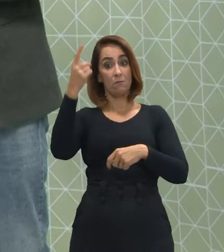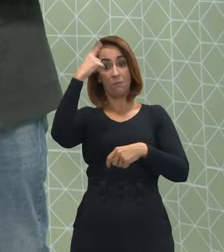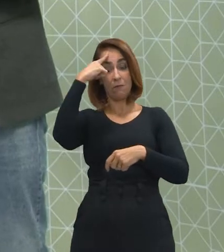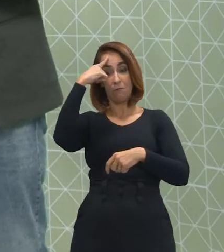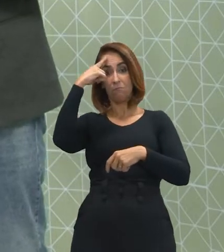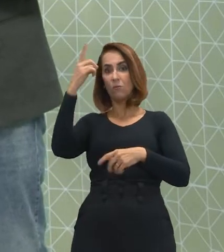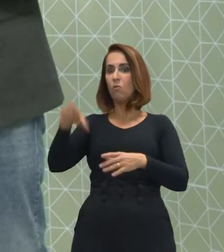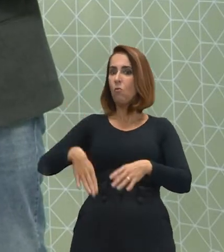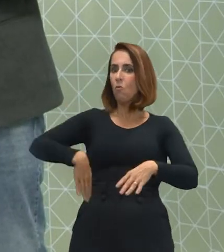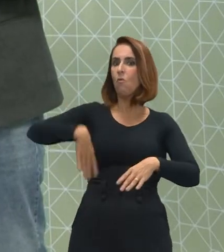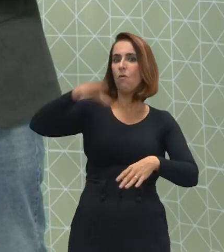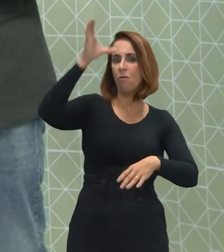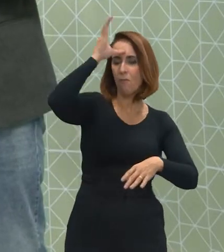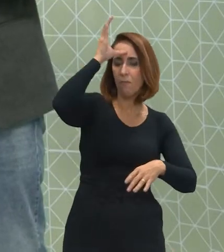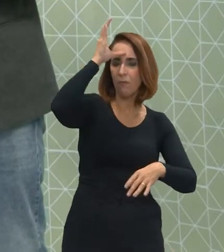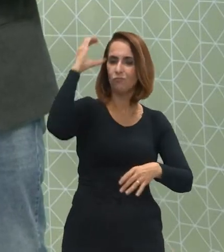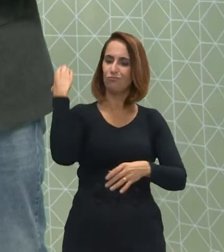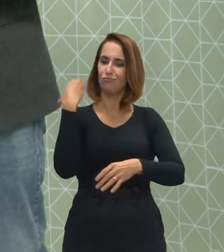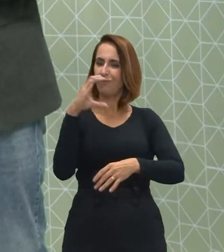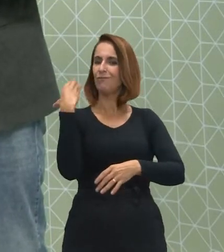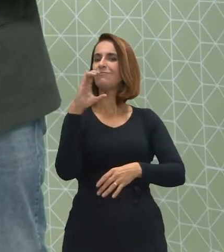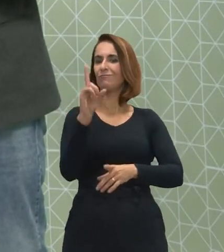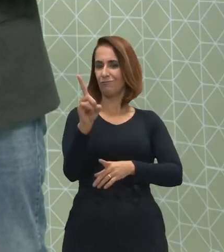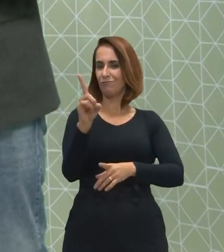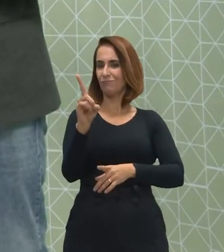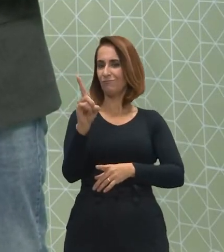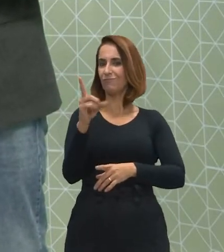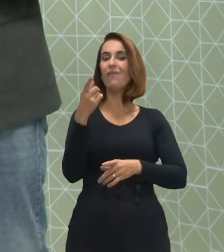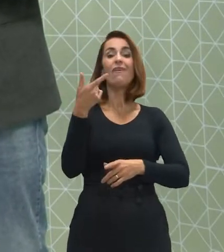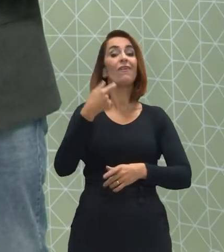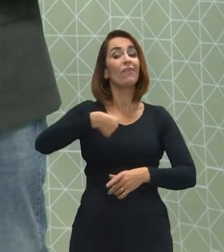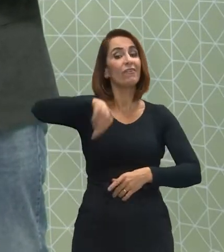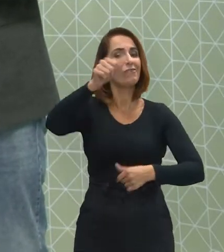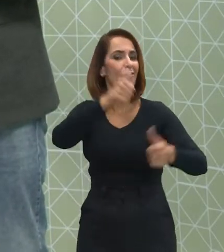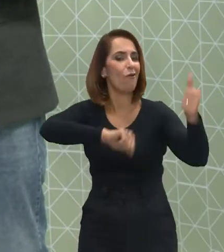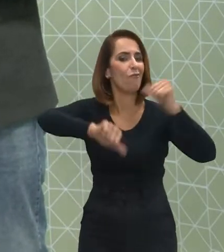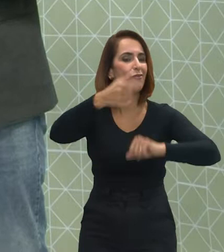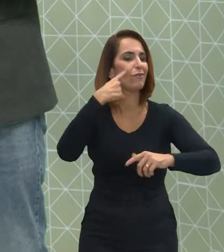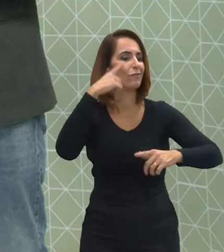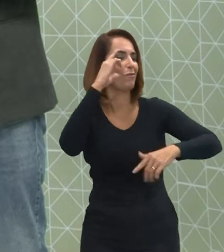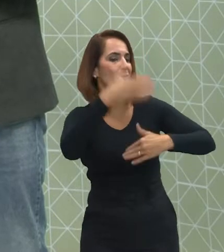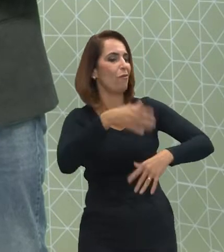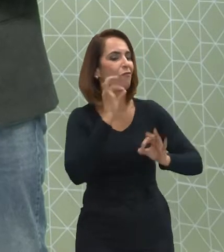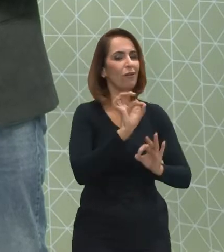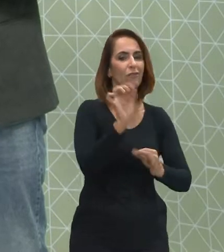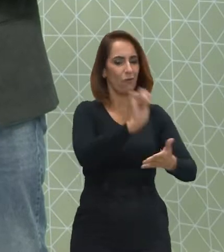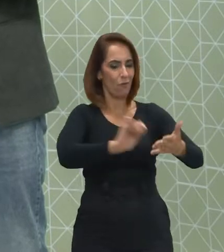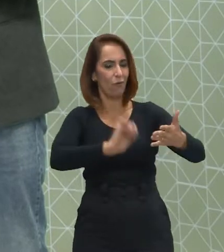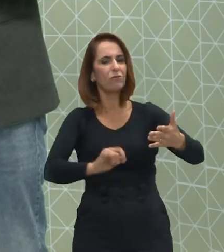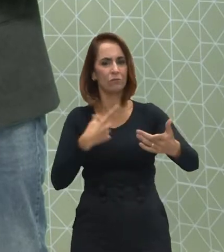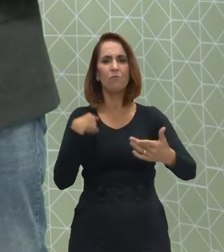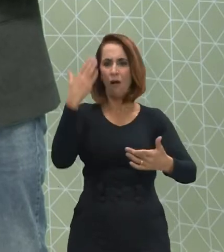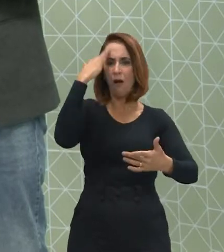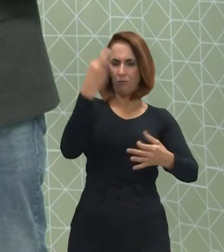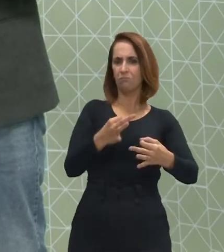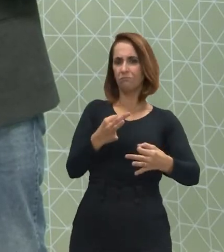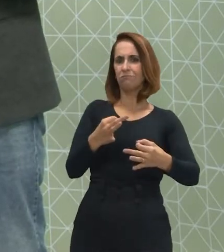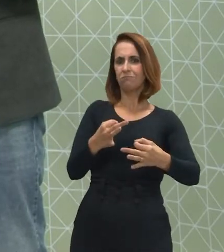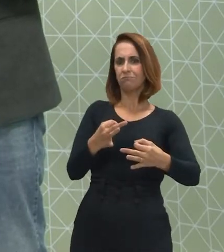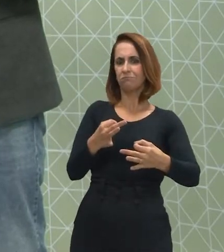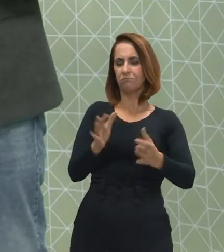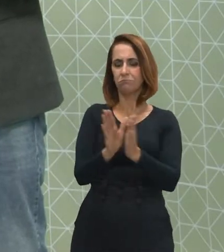isso que é importante, isso que os avaliadores levam bastante em consideração no momento da correção. O livro sobre a história da vacina,